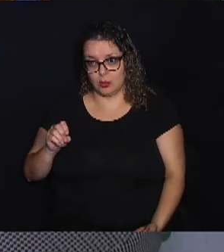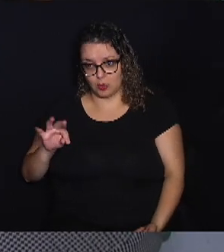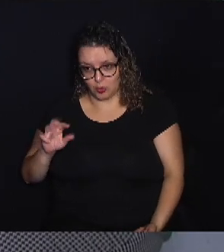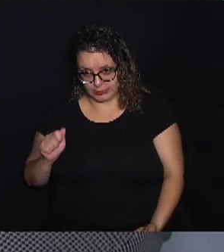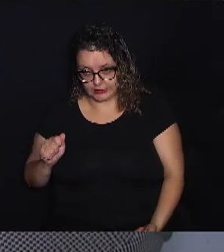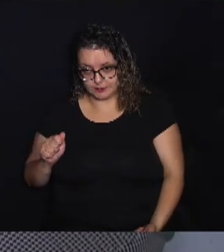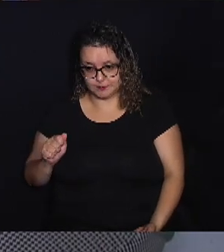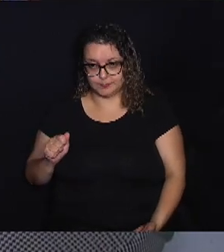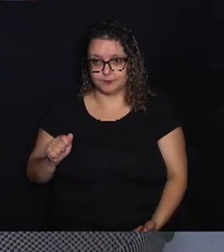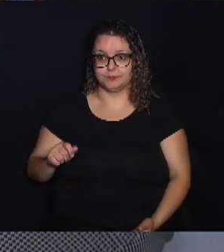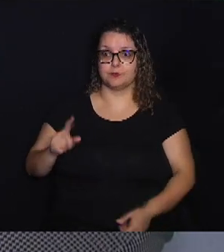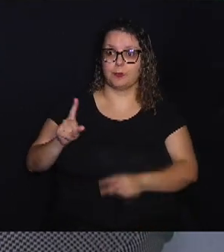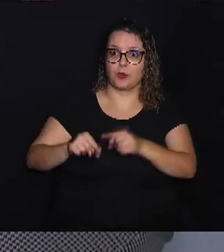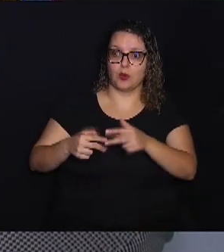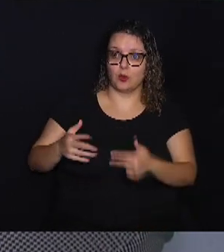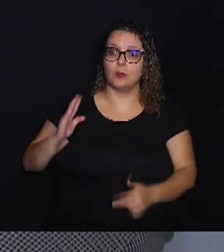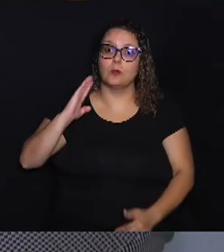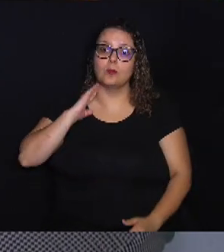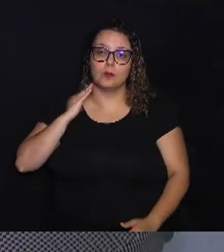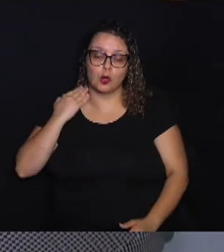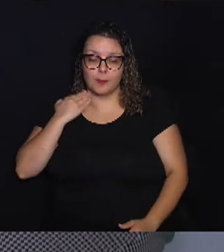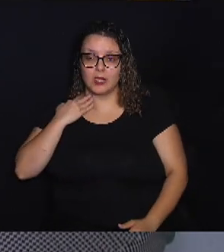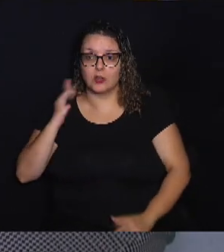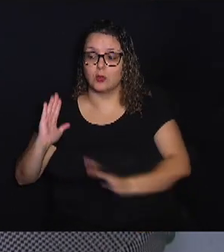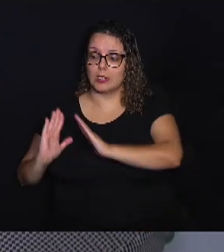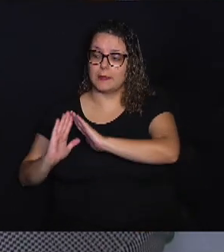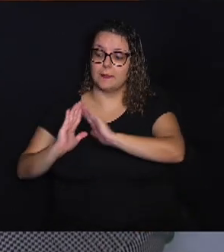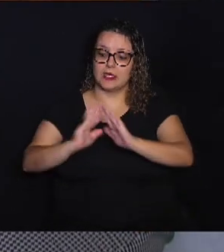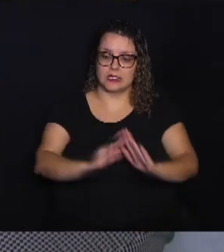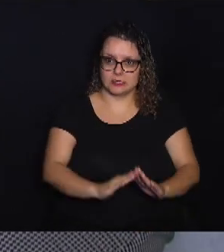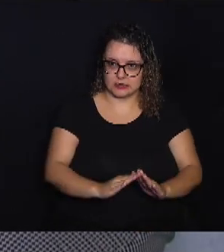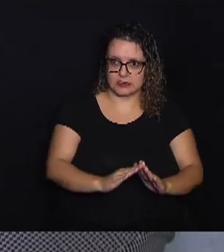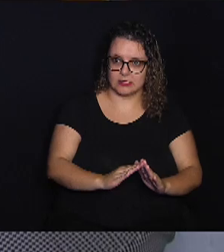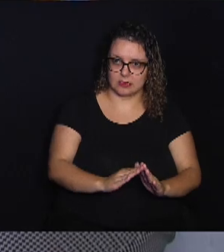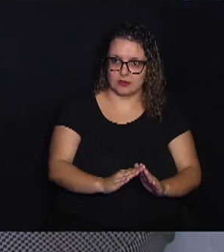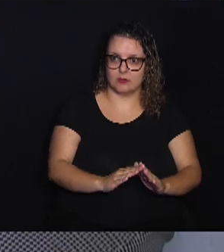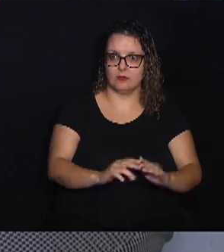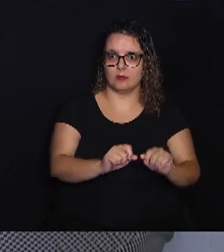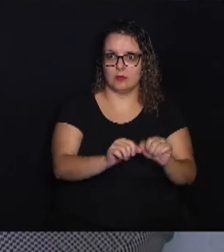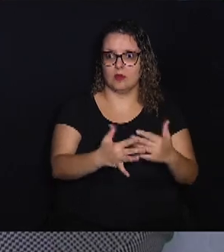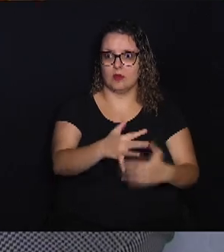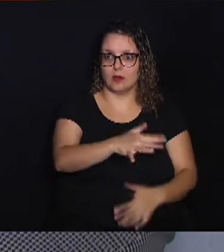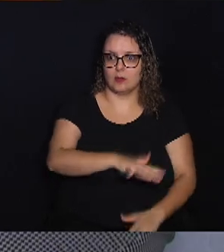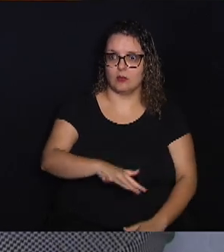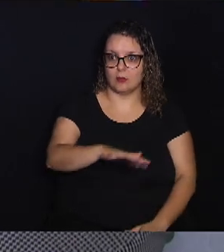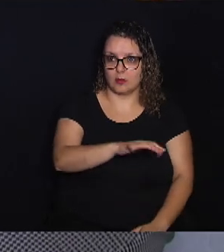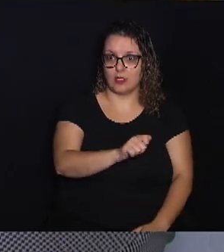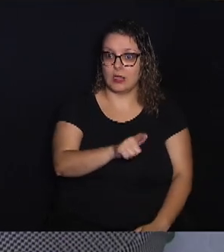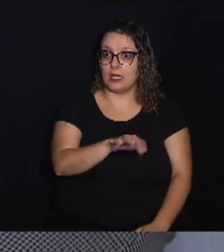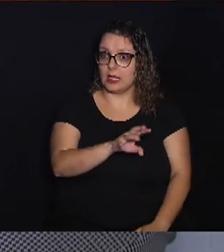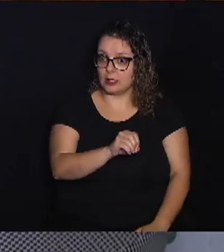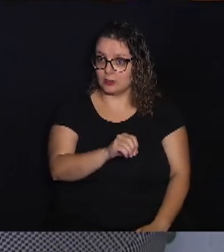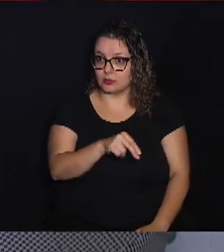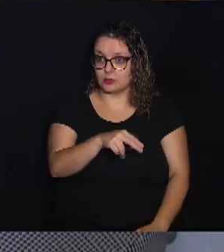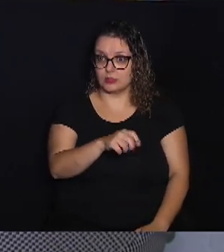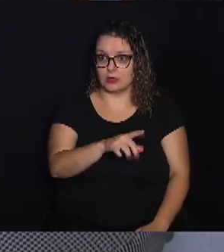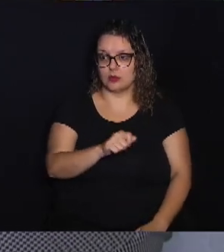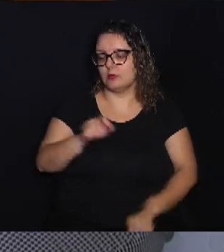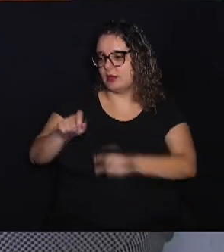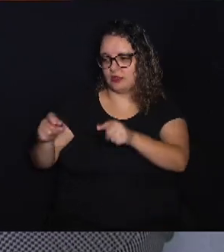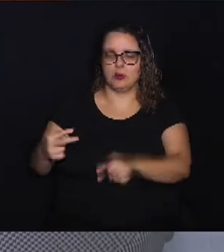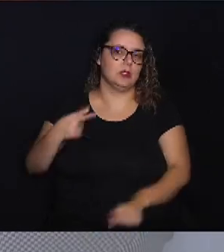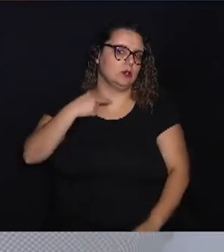produto, o banco só pode emprestar esse dinheiro para o setor de agronegócio. Uma pessoa física